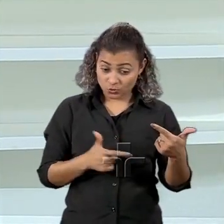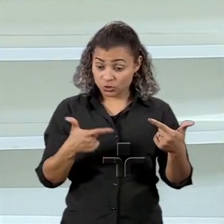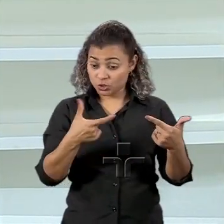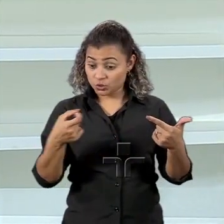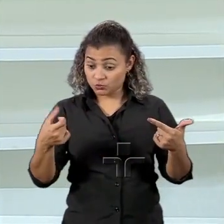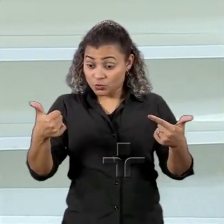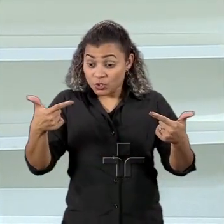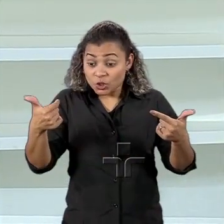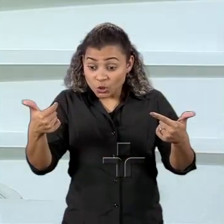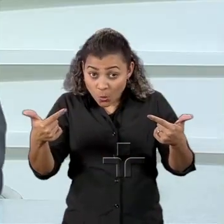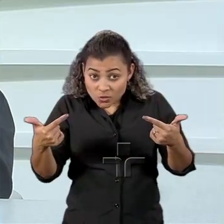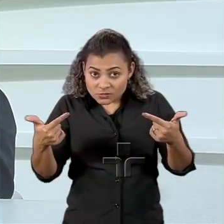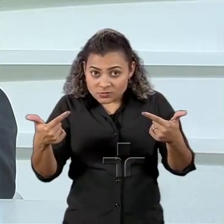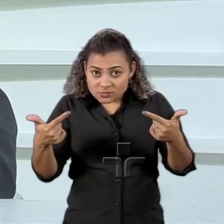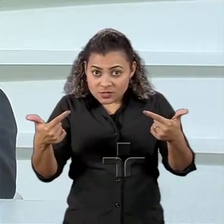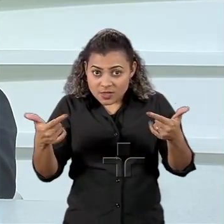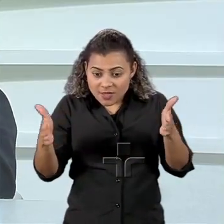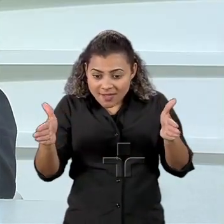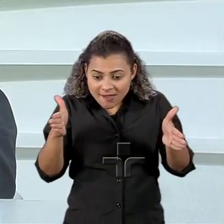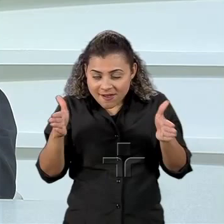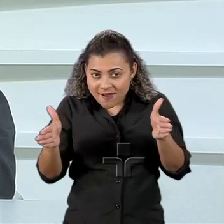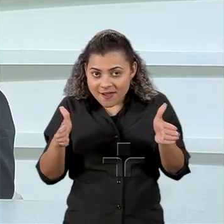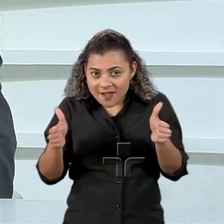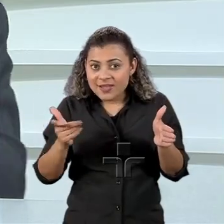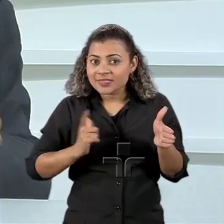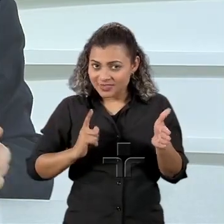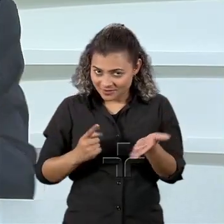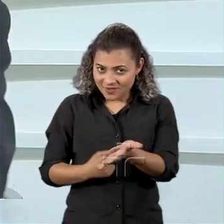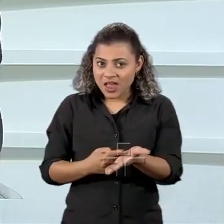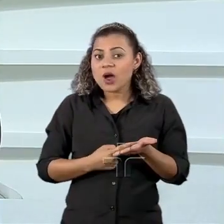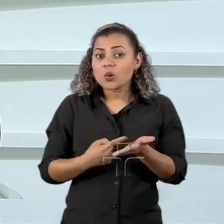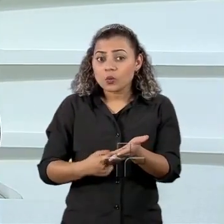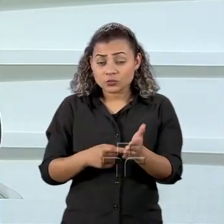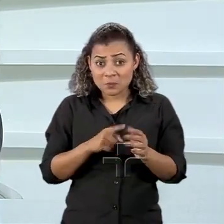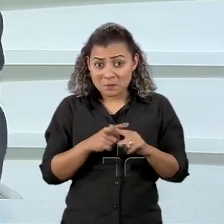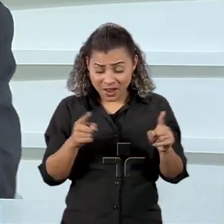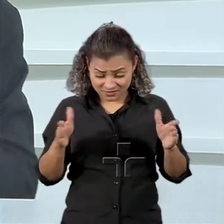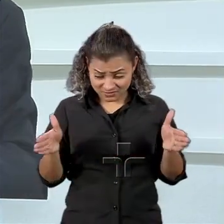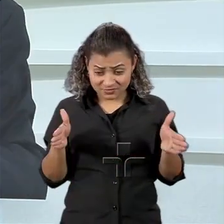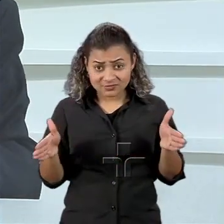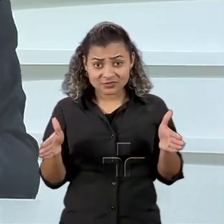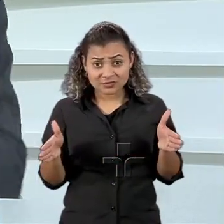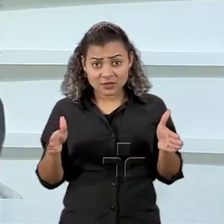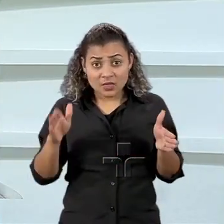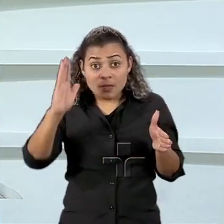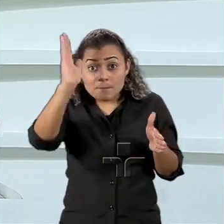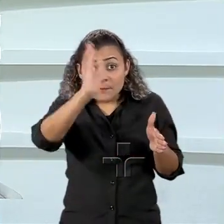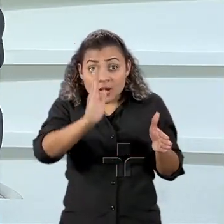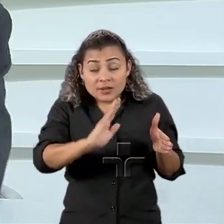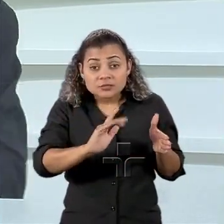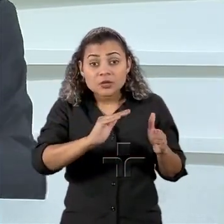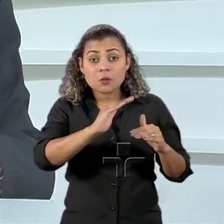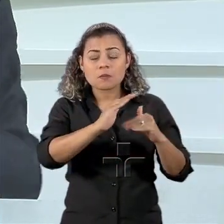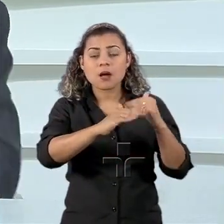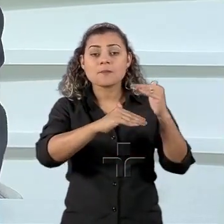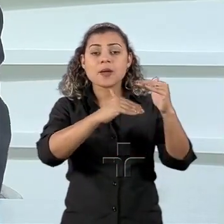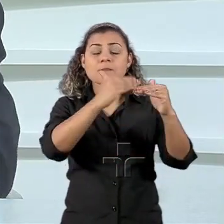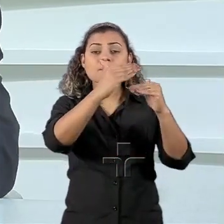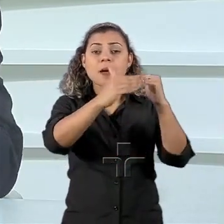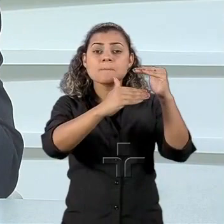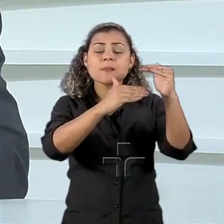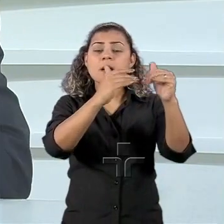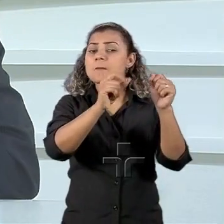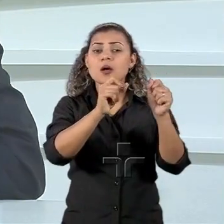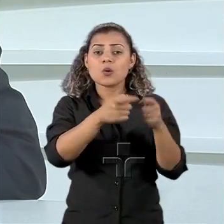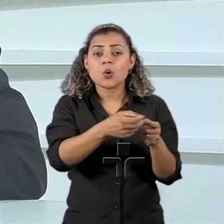é verdade, os números que você falou sobre acordos comerciais, mas nesse período o Brasil aumentou seu comércio